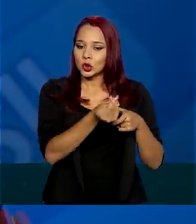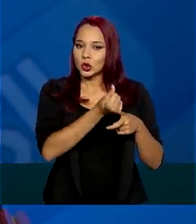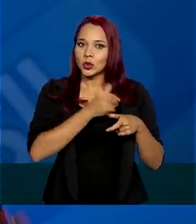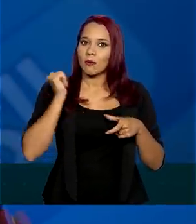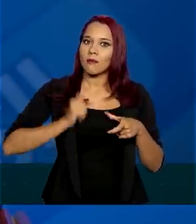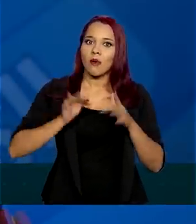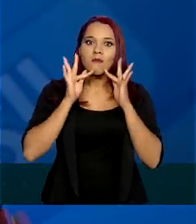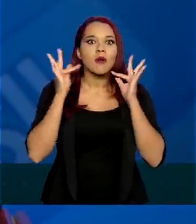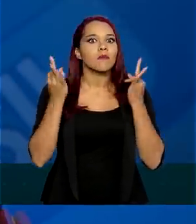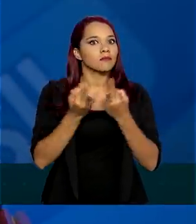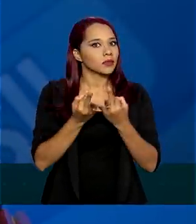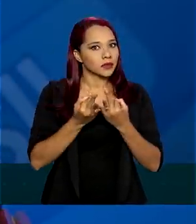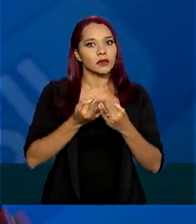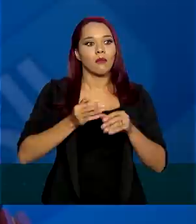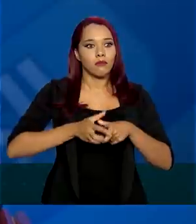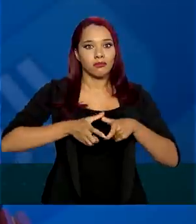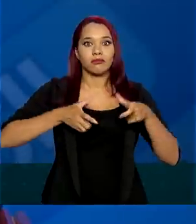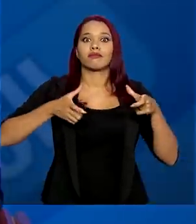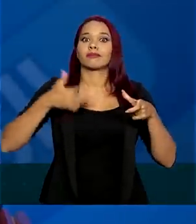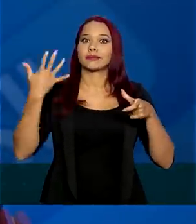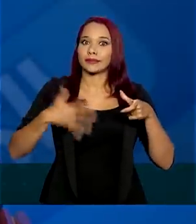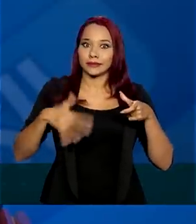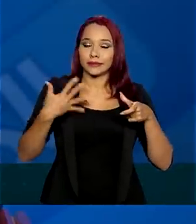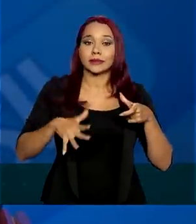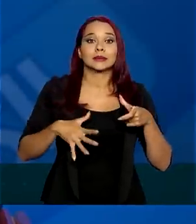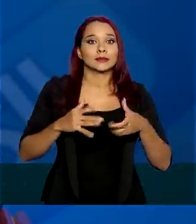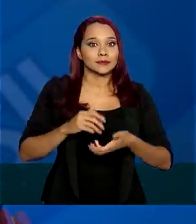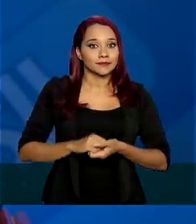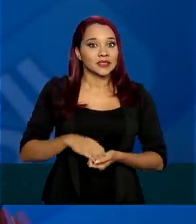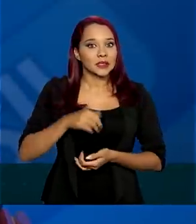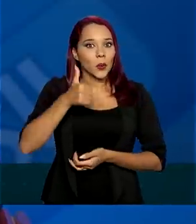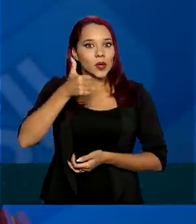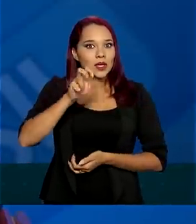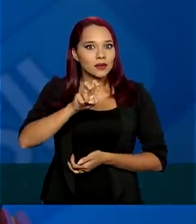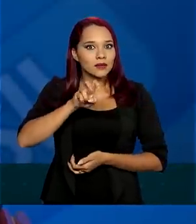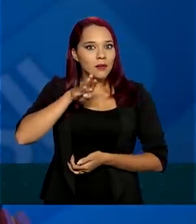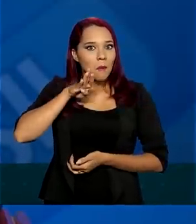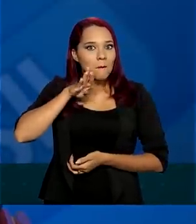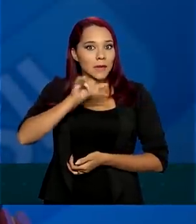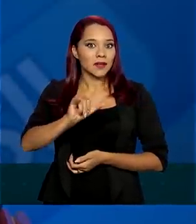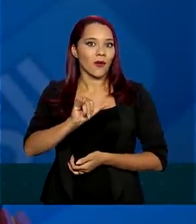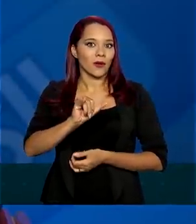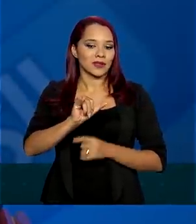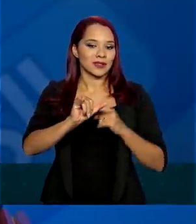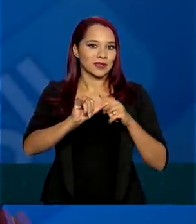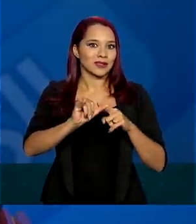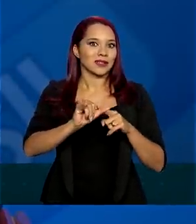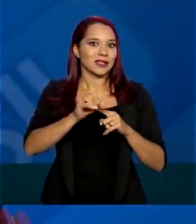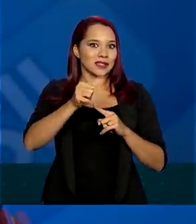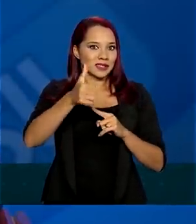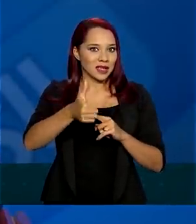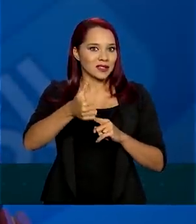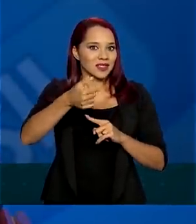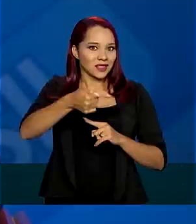Família na história do programa. 15 bilhões, 176 milhões,